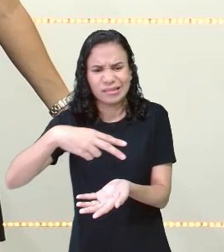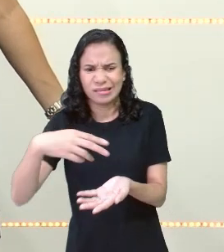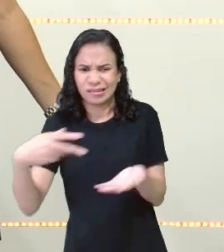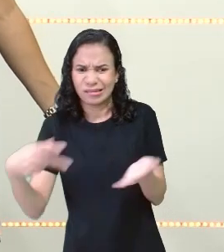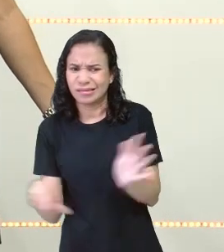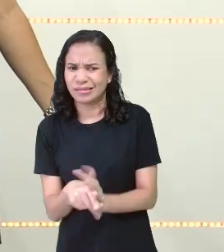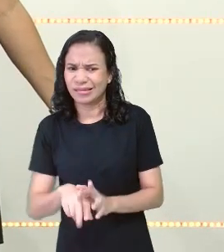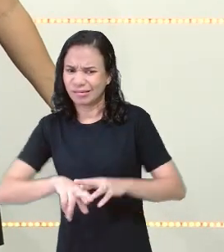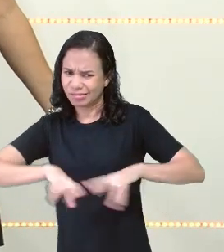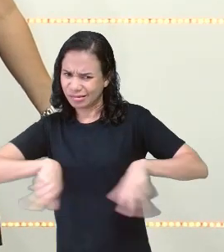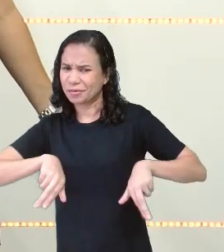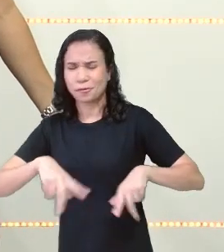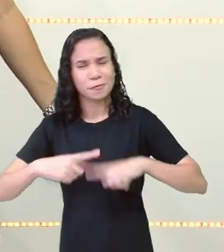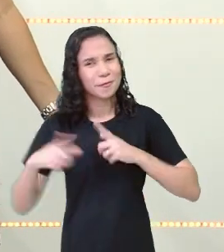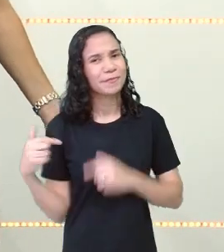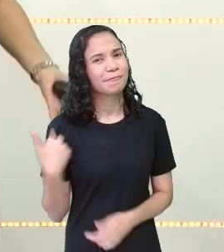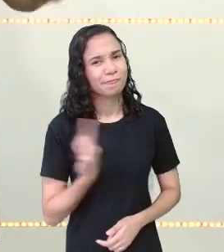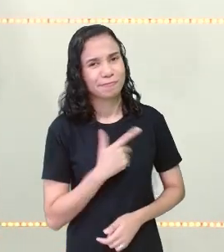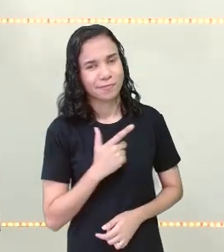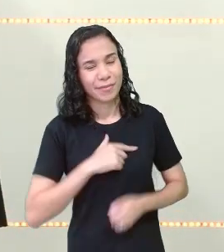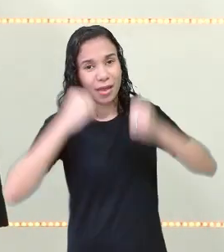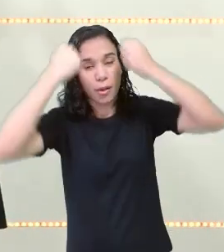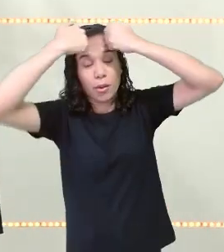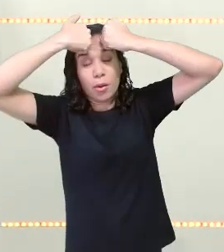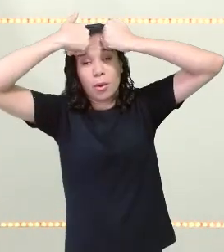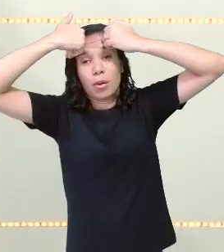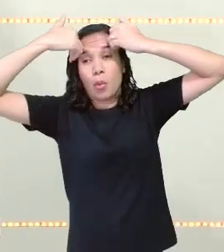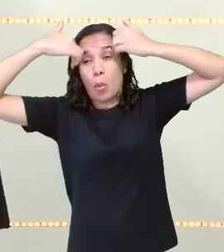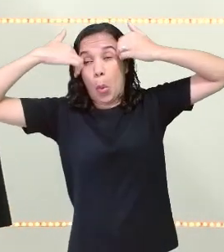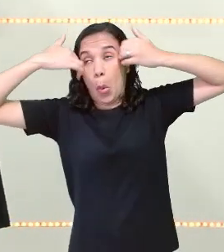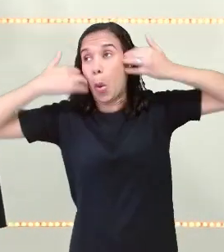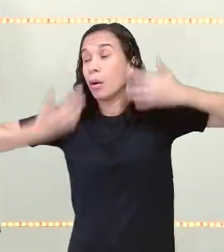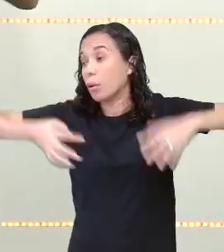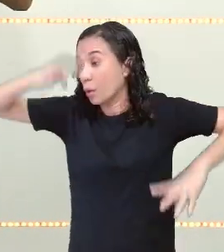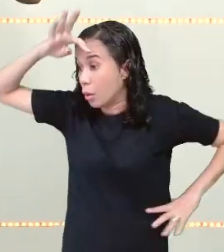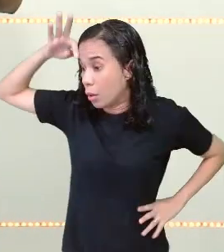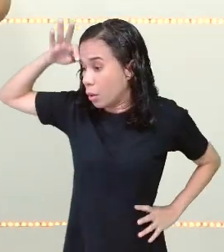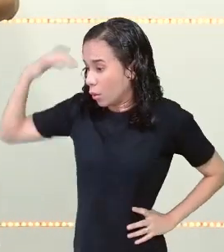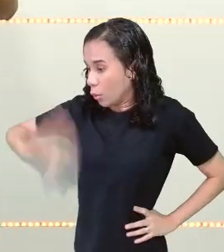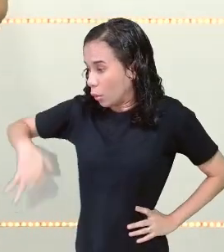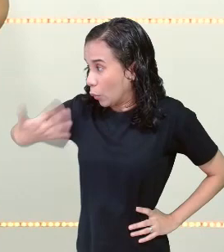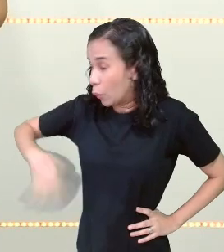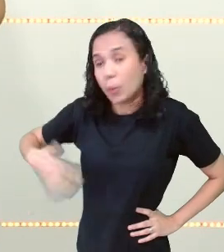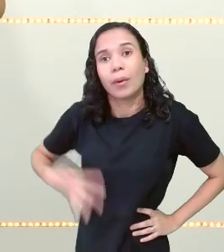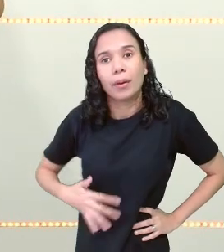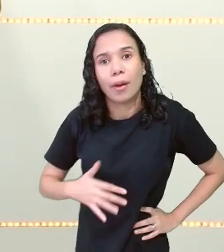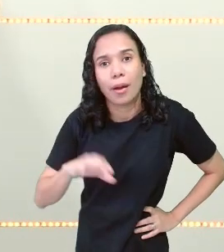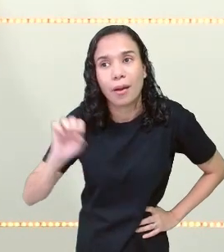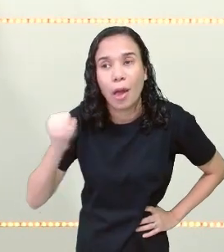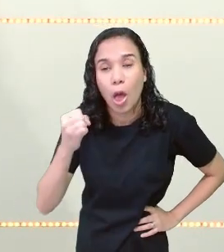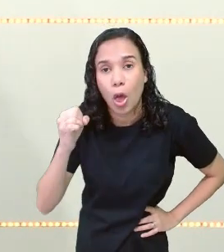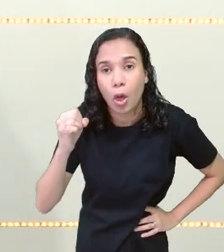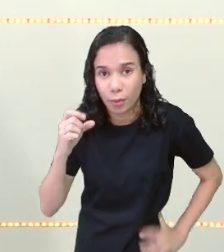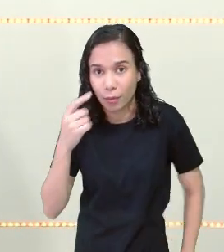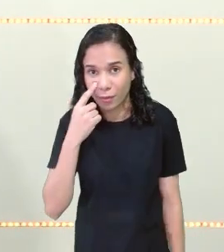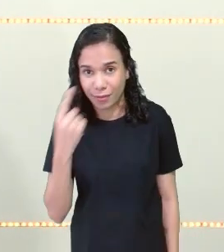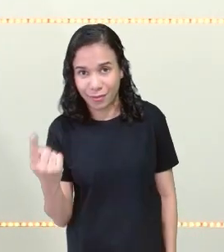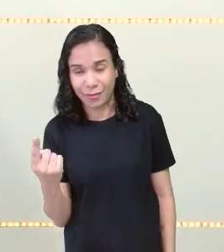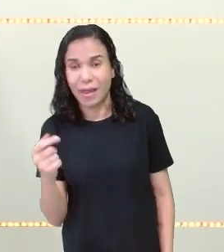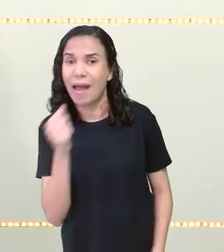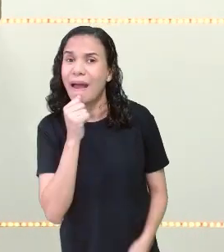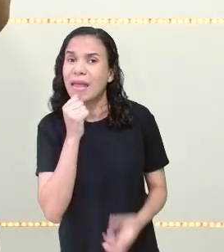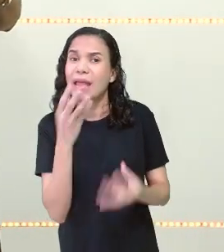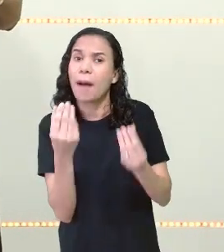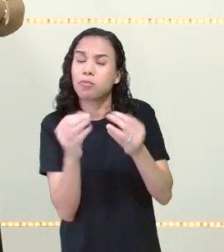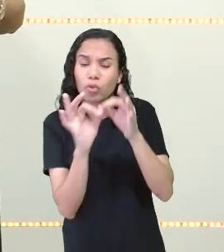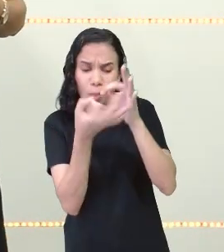suando. Mas você não faz isso. Você fica o quê? Suado. Com O. Entenderam? Gente, ainda tinha